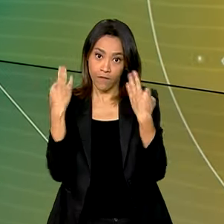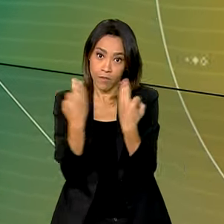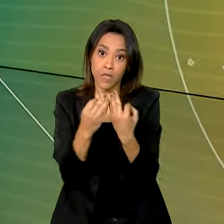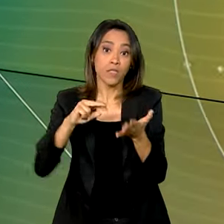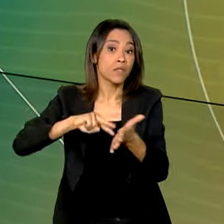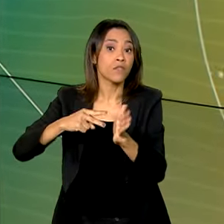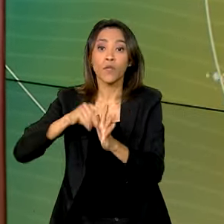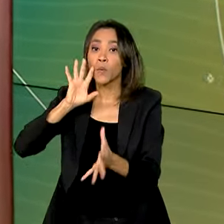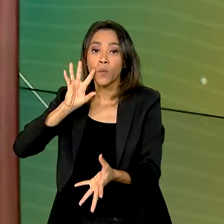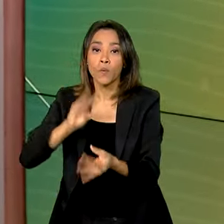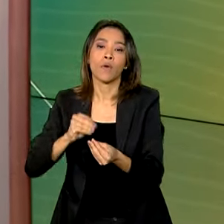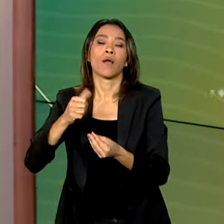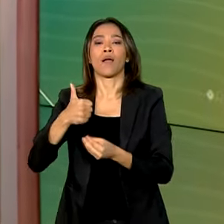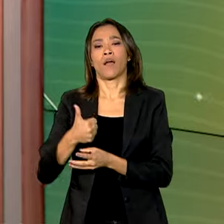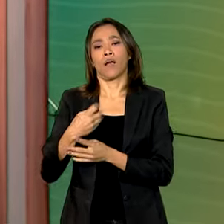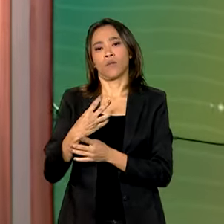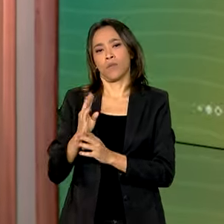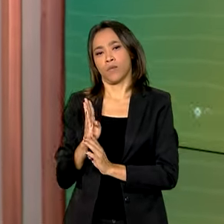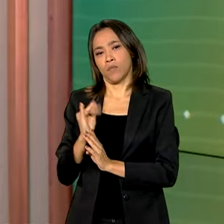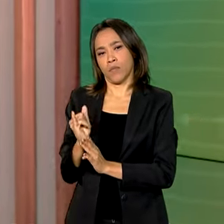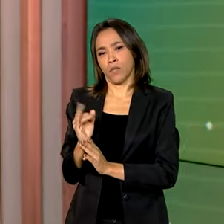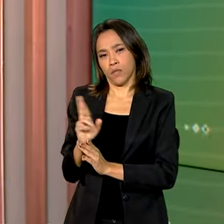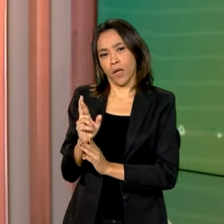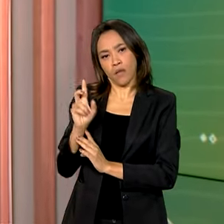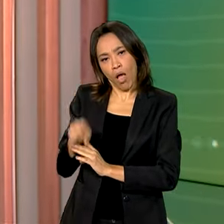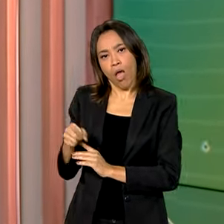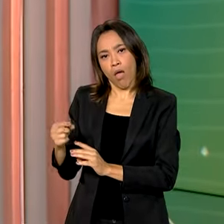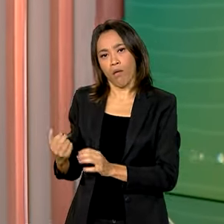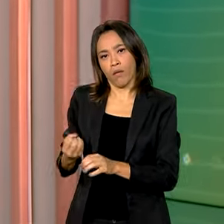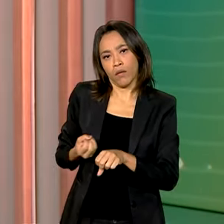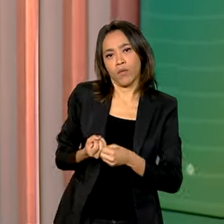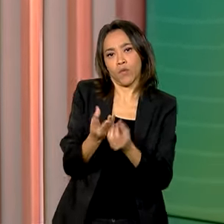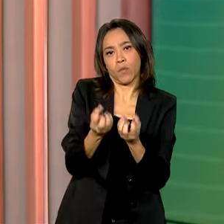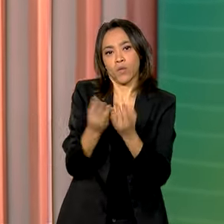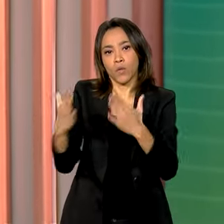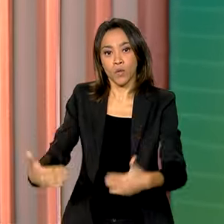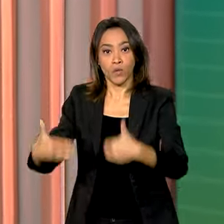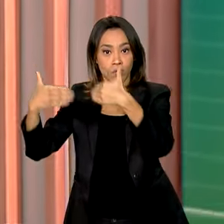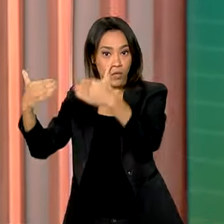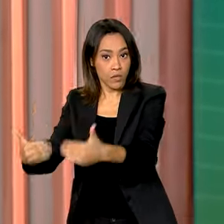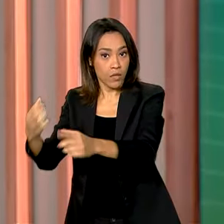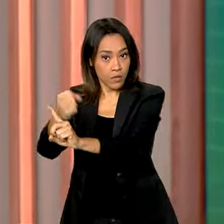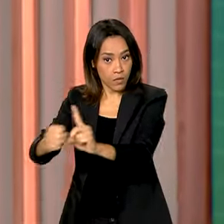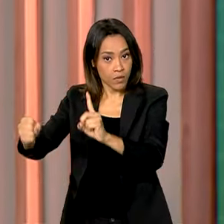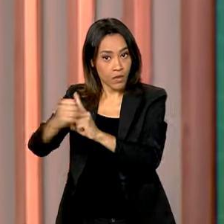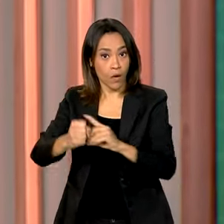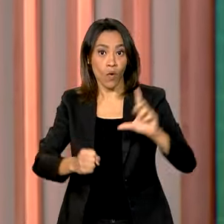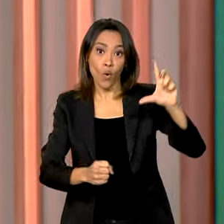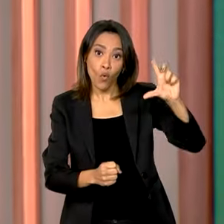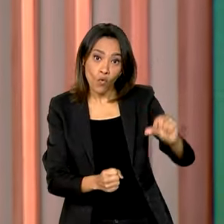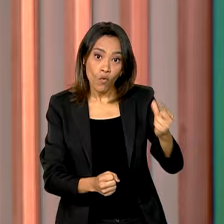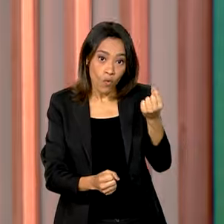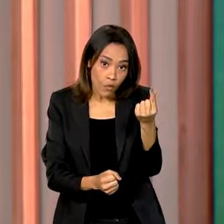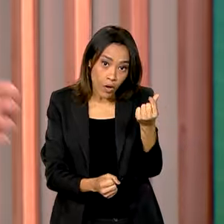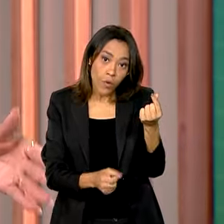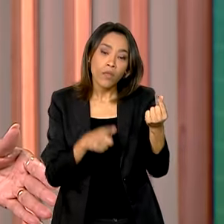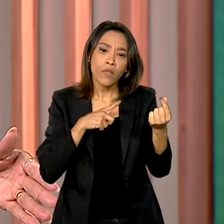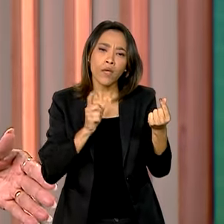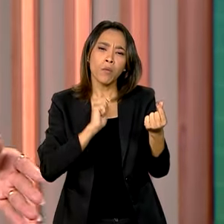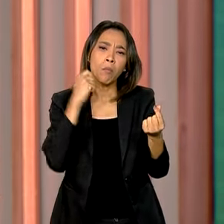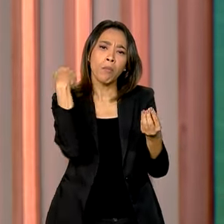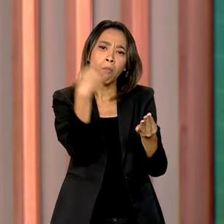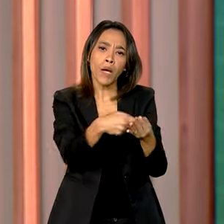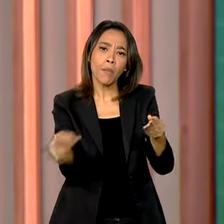bilhões de reais, de acordo com o Ministério do Desenvolvimento e Assistência Social. Além do valor mínimo, tem o pagamento de três